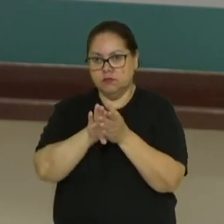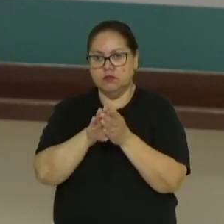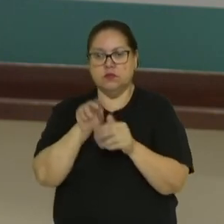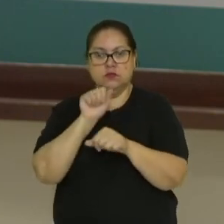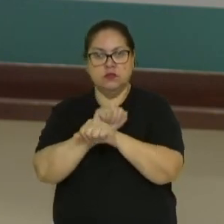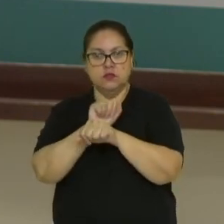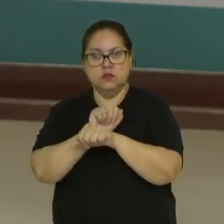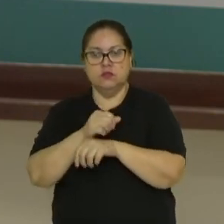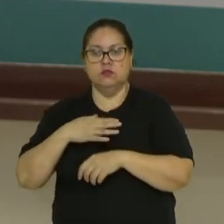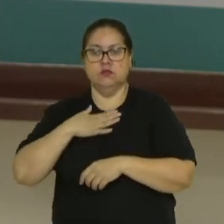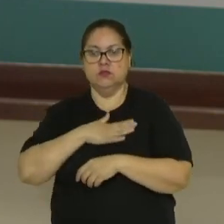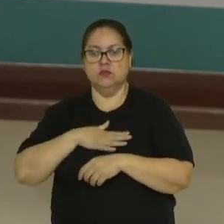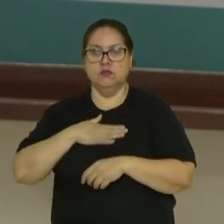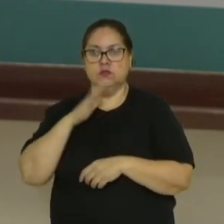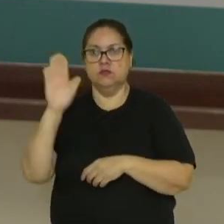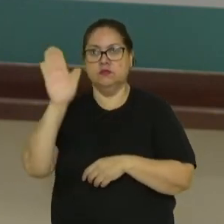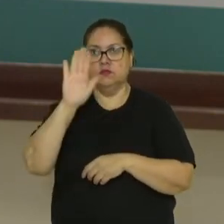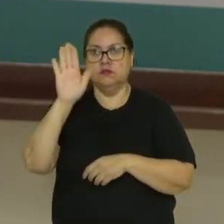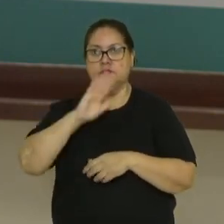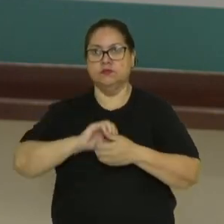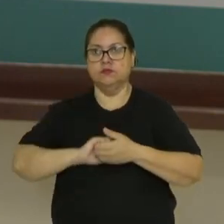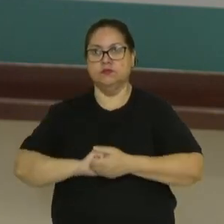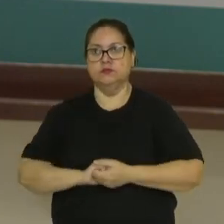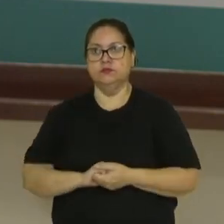Espero que vocês tenham gostado. Até breve!